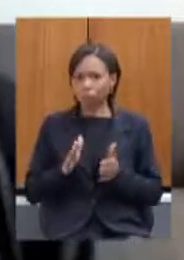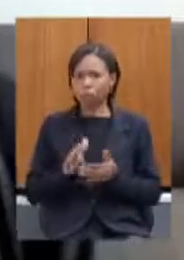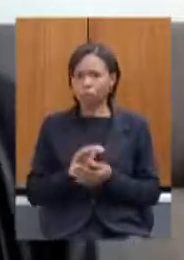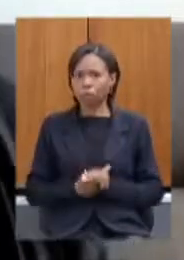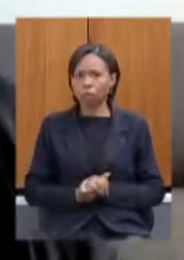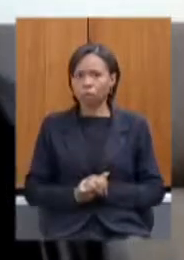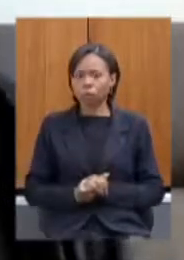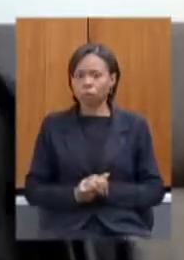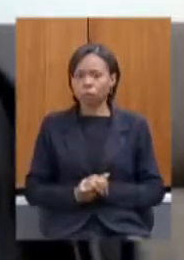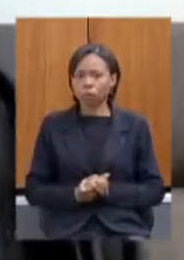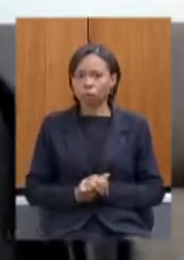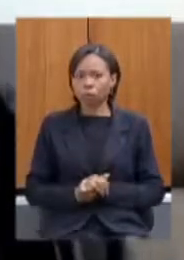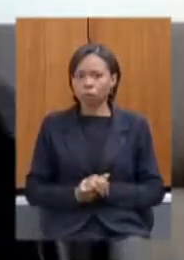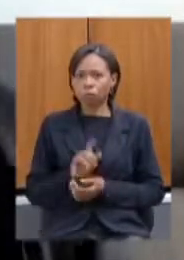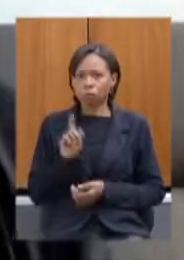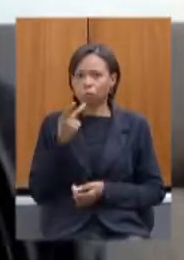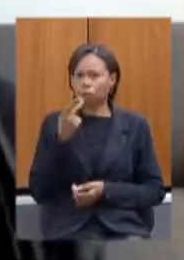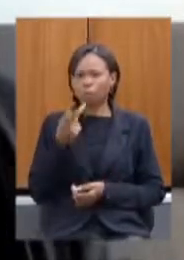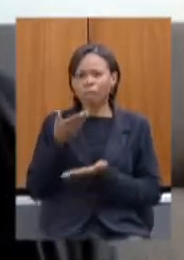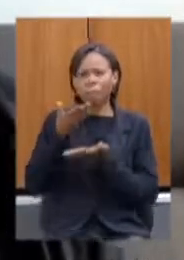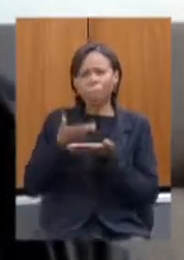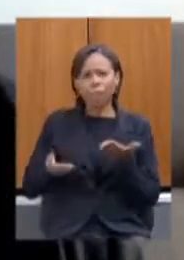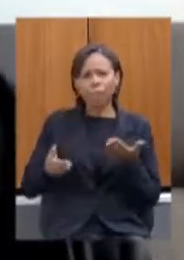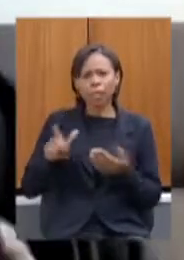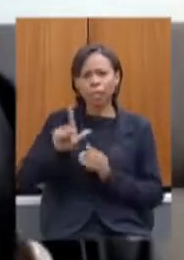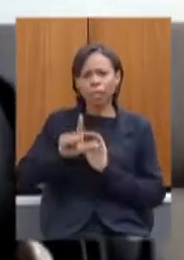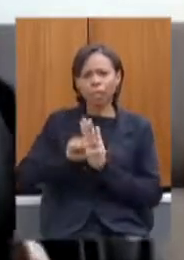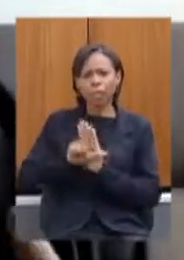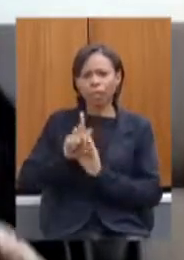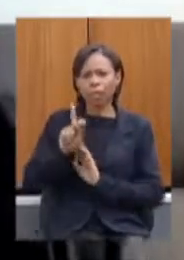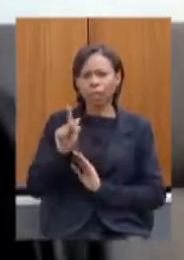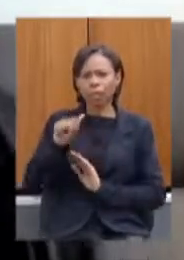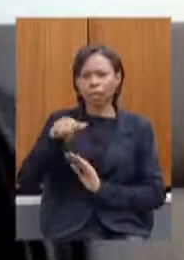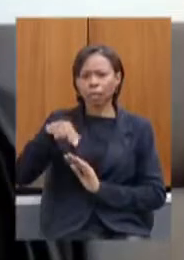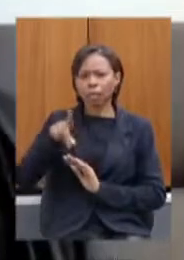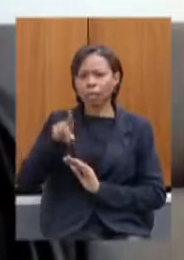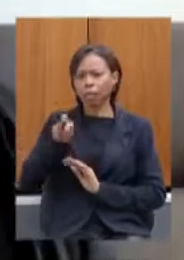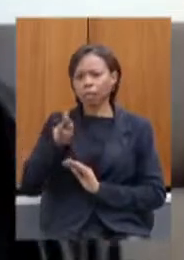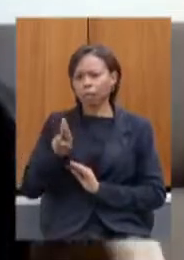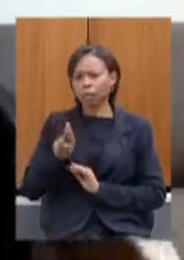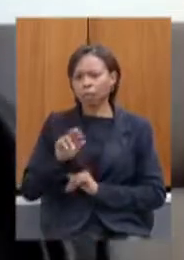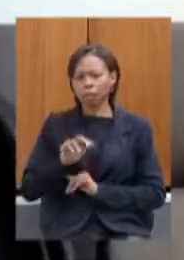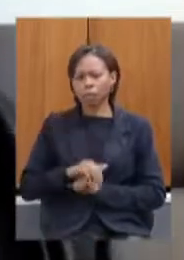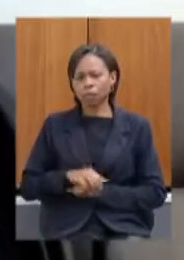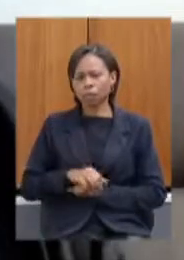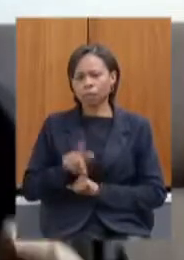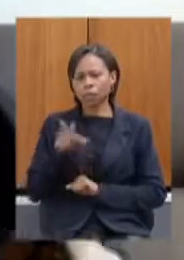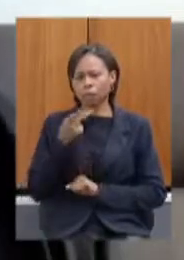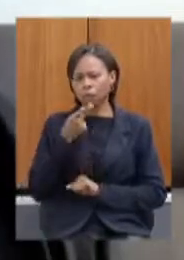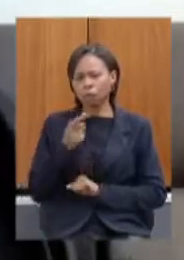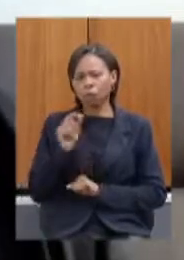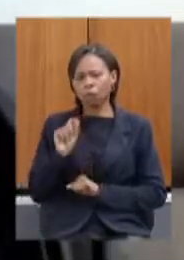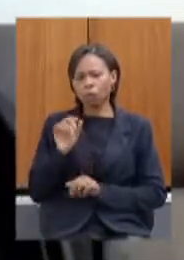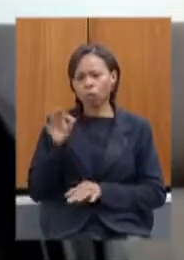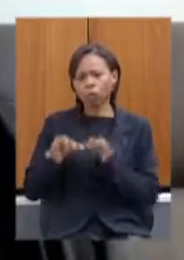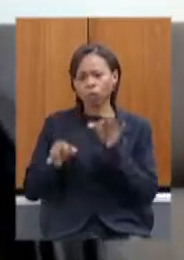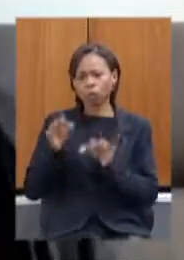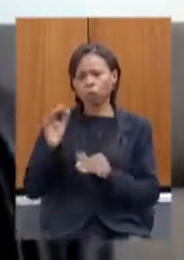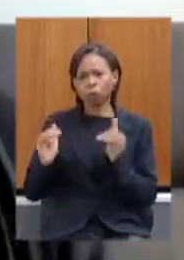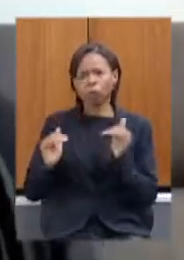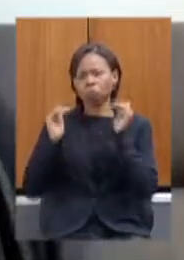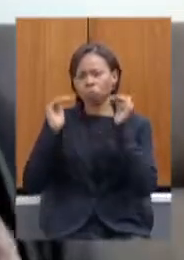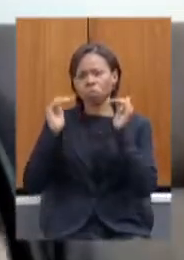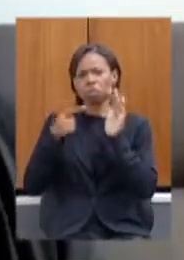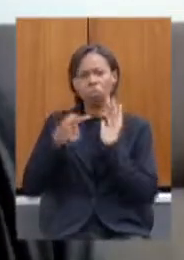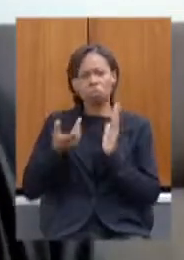você não pôs perdas da Lei Candir na sua fala você diz o Supremo deixou claro que não reconhece